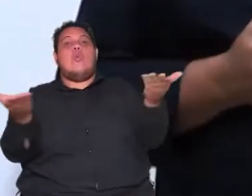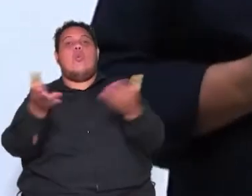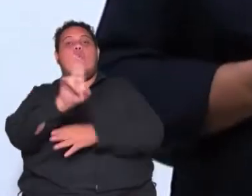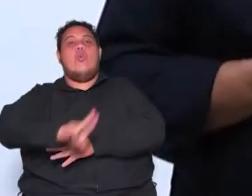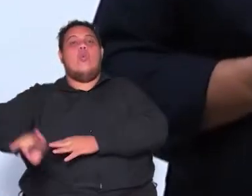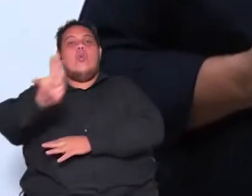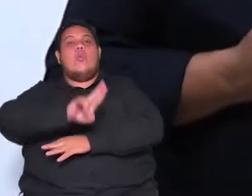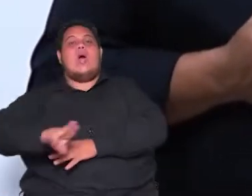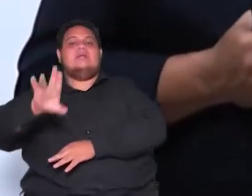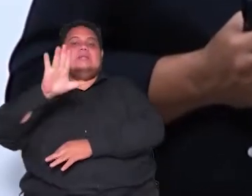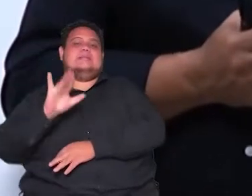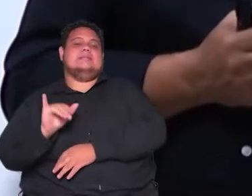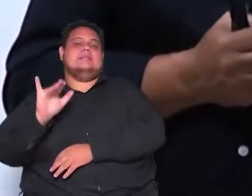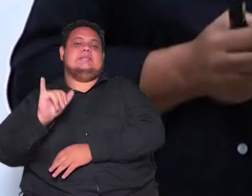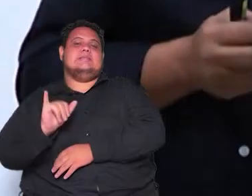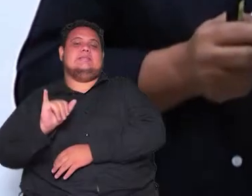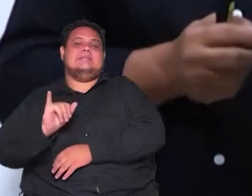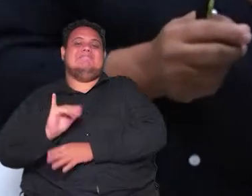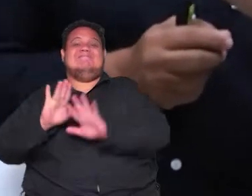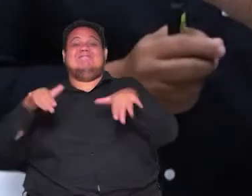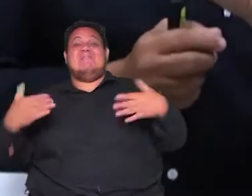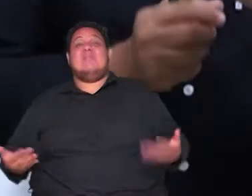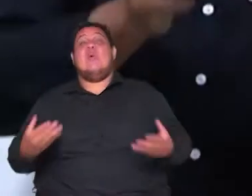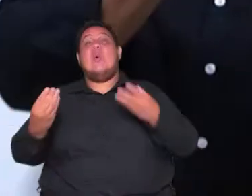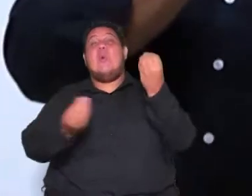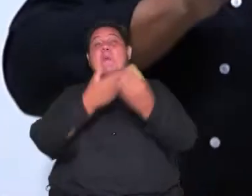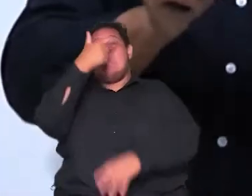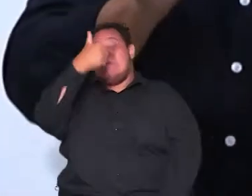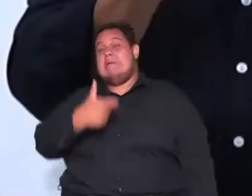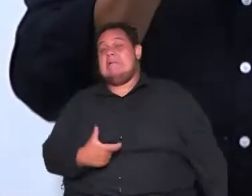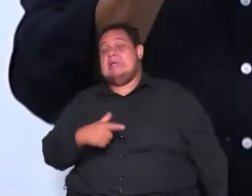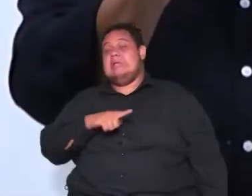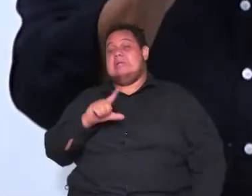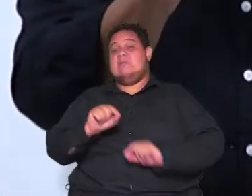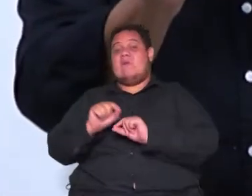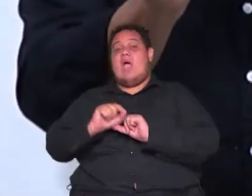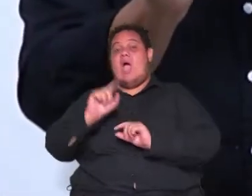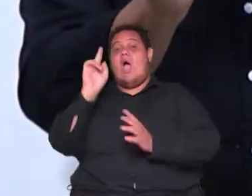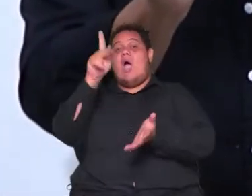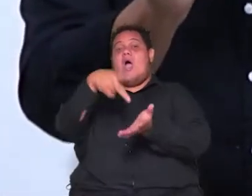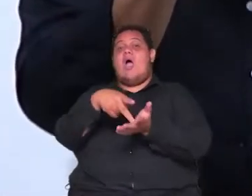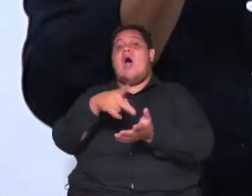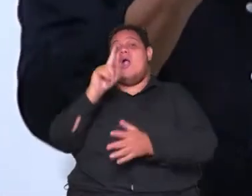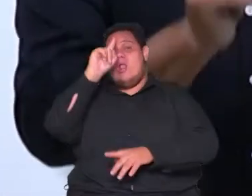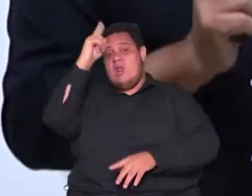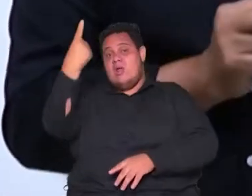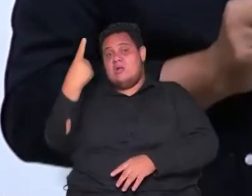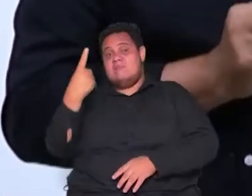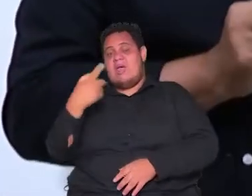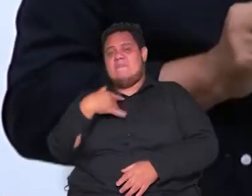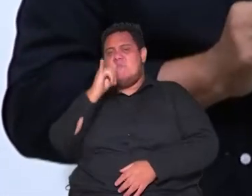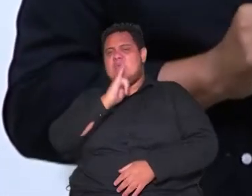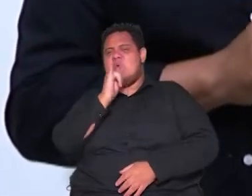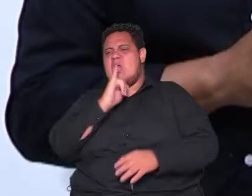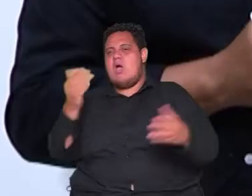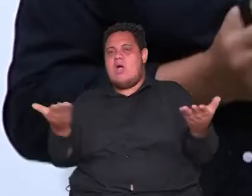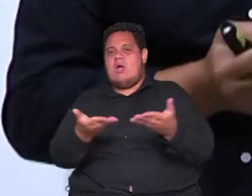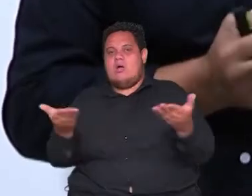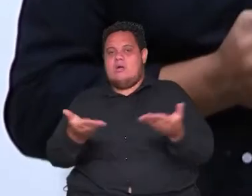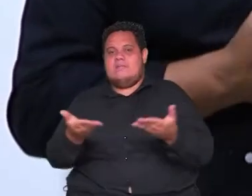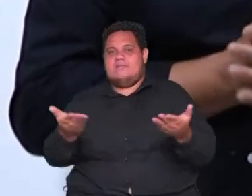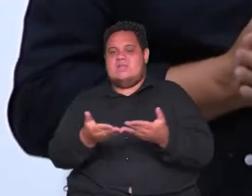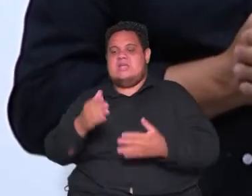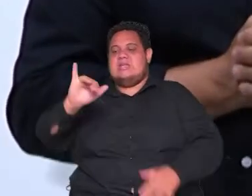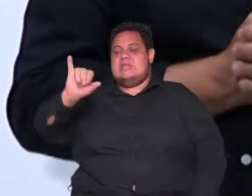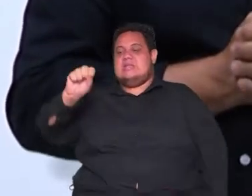uso da ciência e sabe como é que os caras eles aplicam esse racionalismo nas suas ideias deixa eu dar um exemplo de